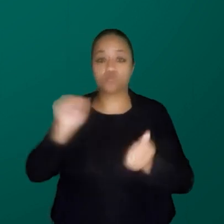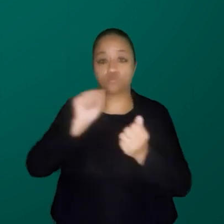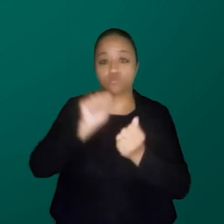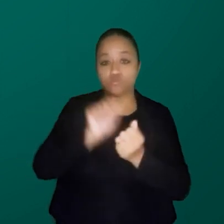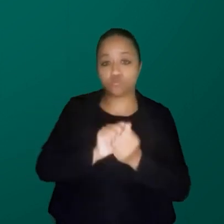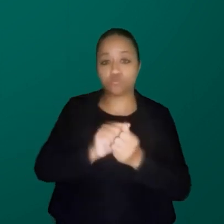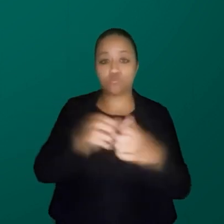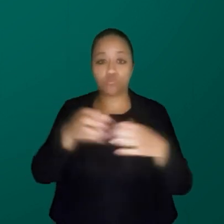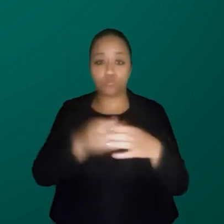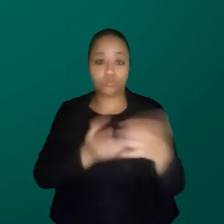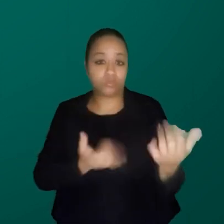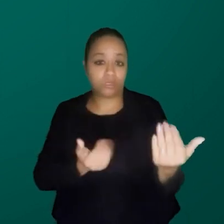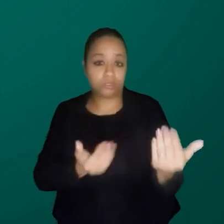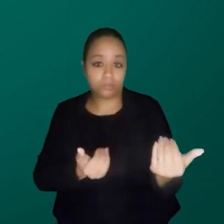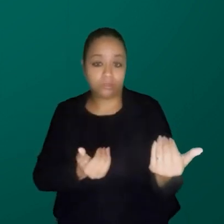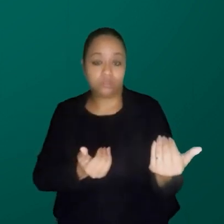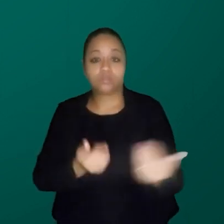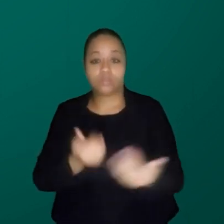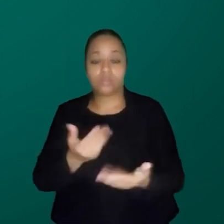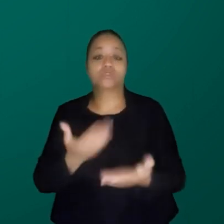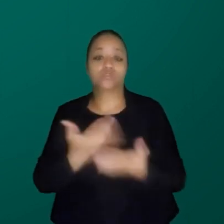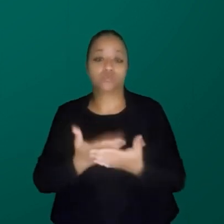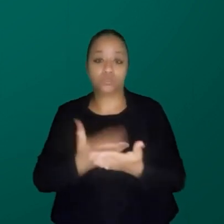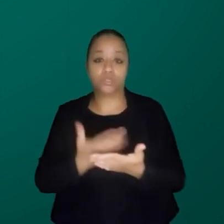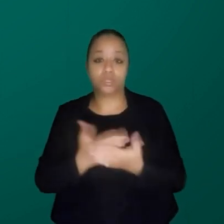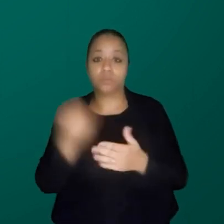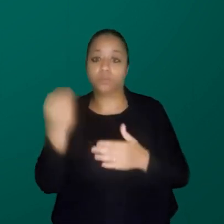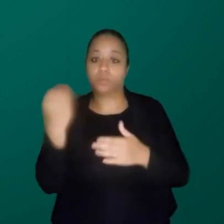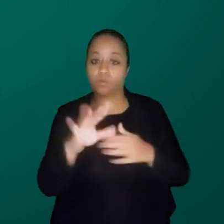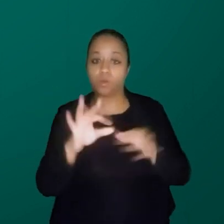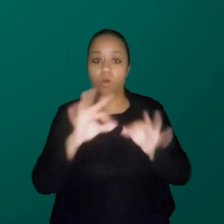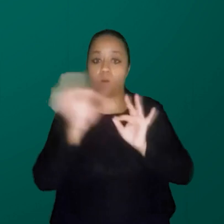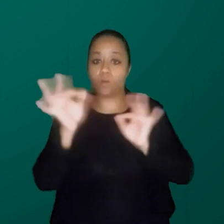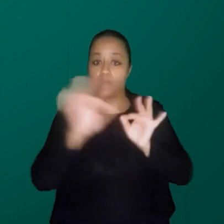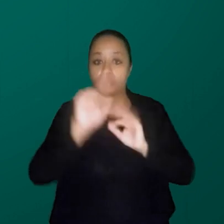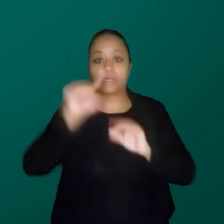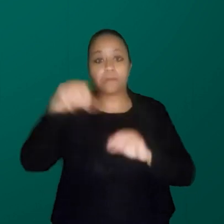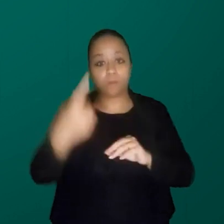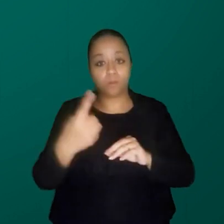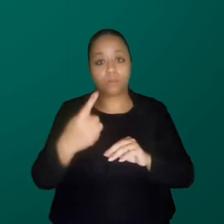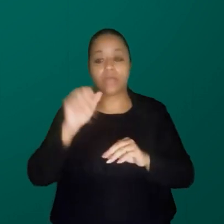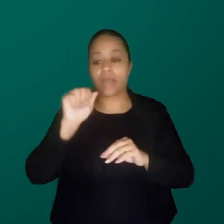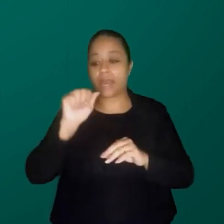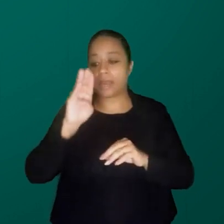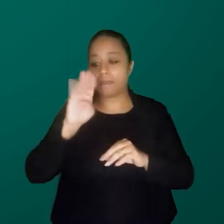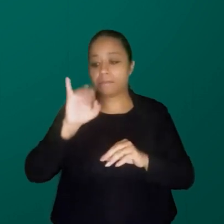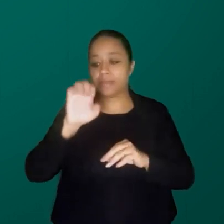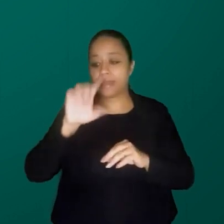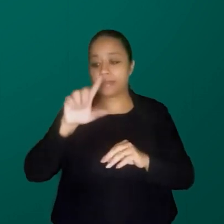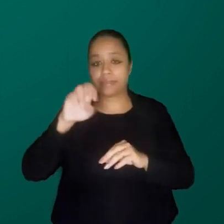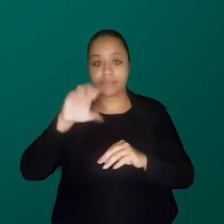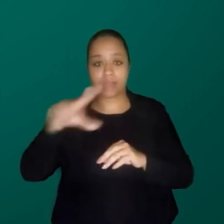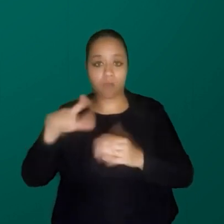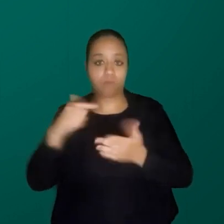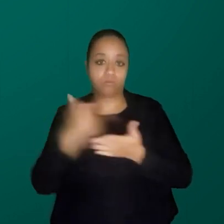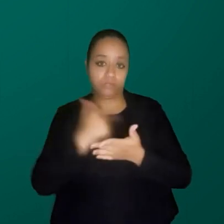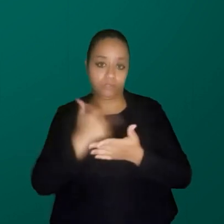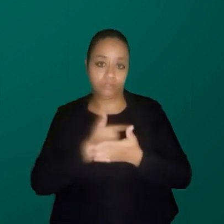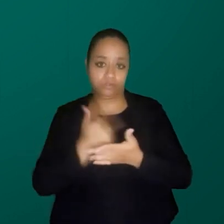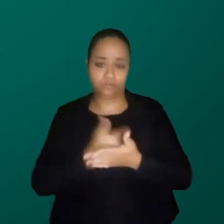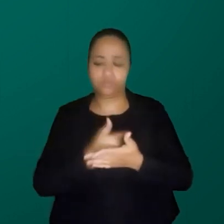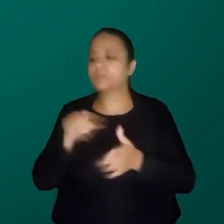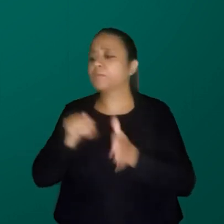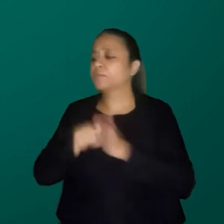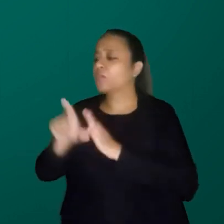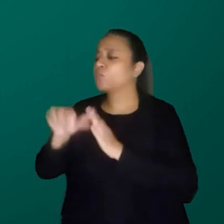estudantes, foi lançado agora online, vai estar na Bienal do Rio. Quem quiser conhecer a Luanda no Mundo da Ciência, é uma menina que perguntava o que você quer ser quando